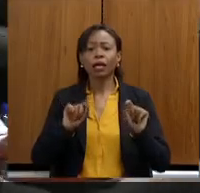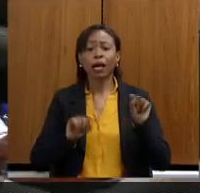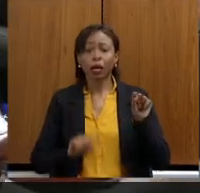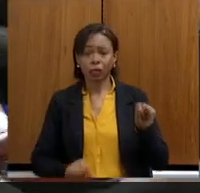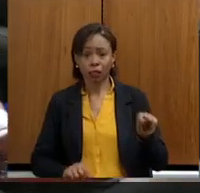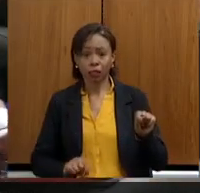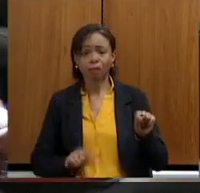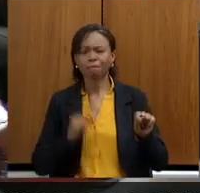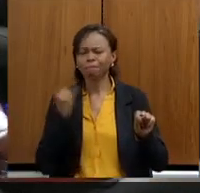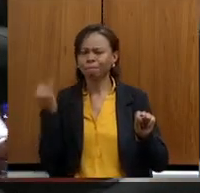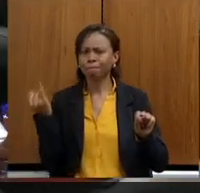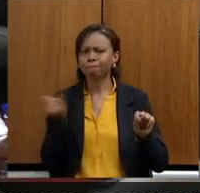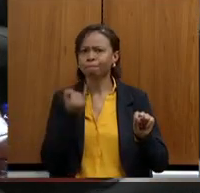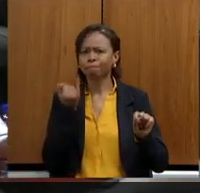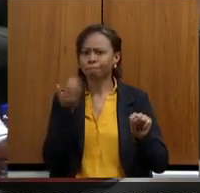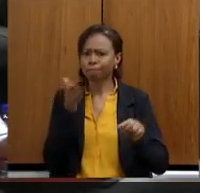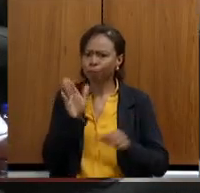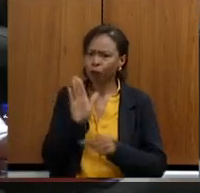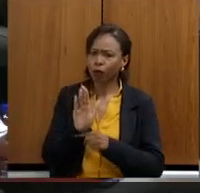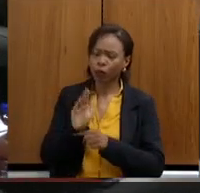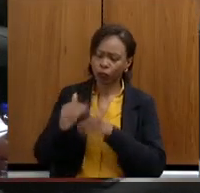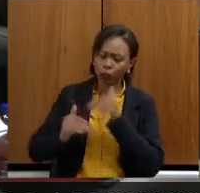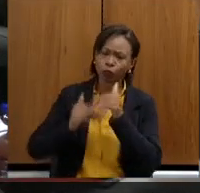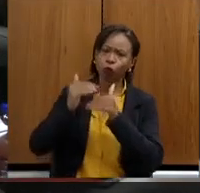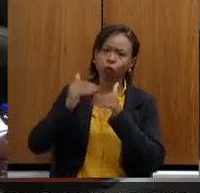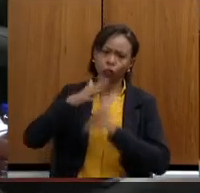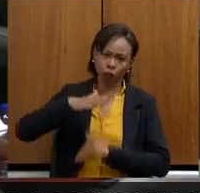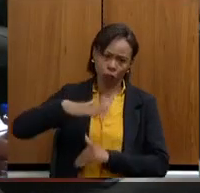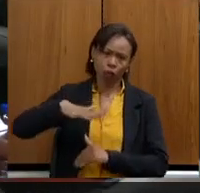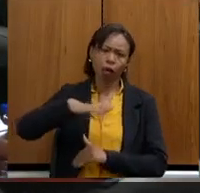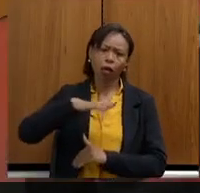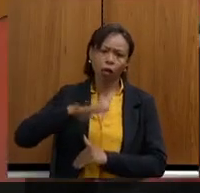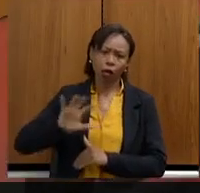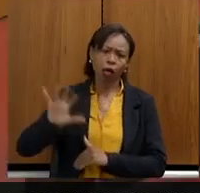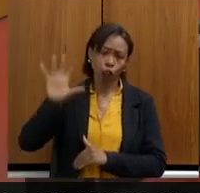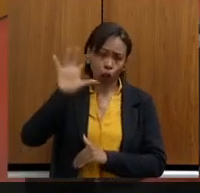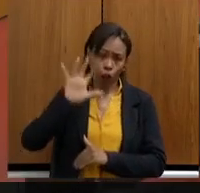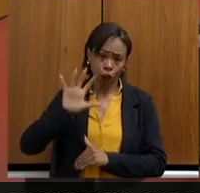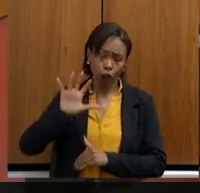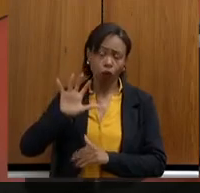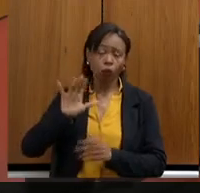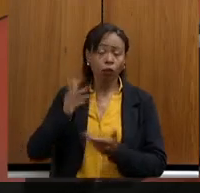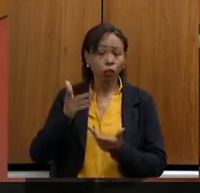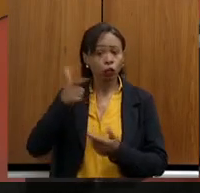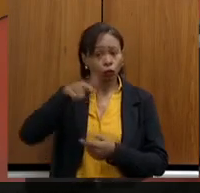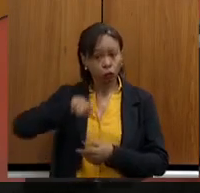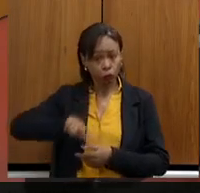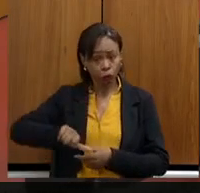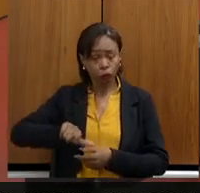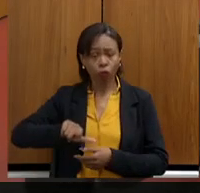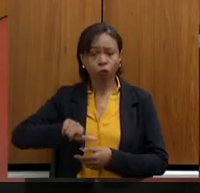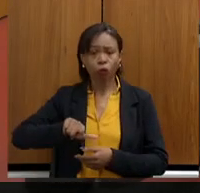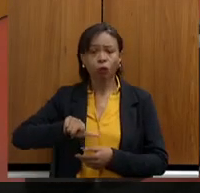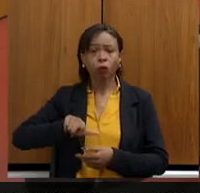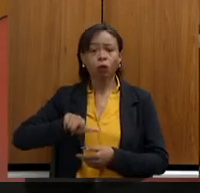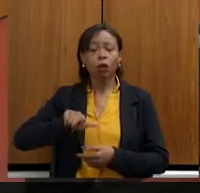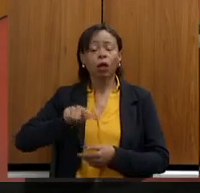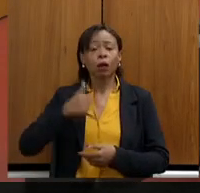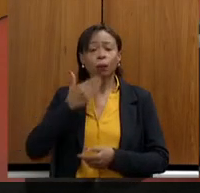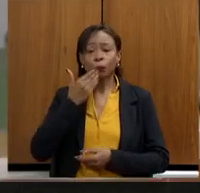para o desenvolvimento da nossa região. E aqui fica, mais uma vez, a